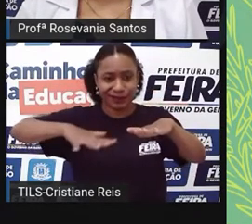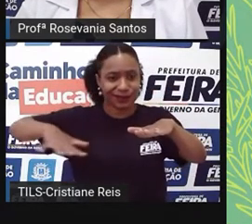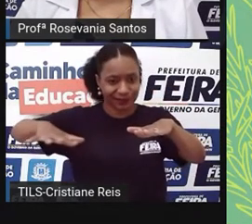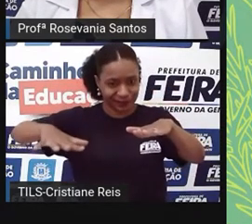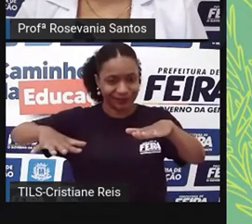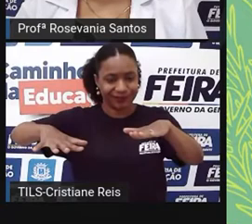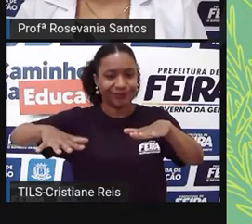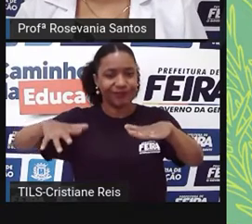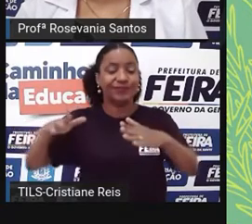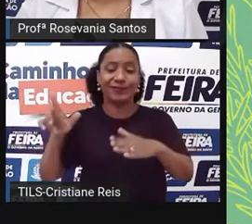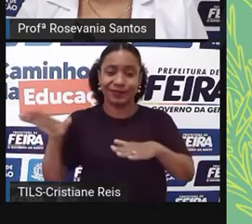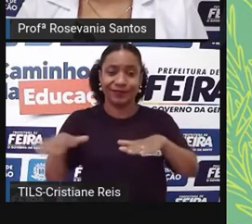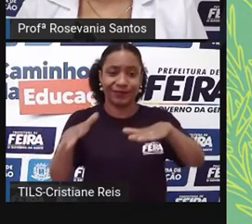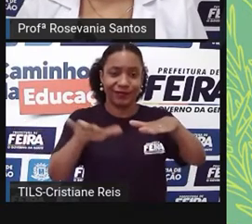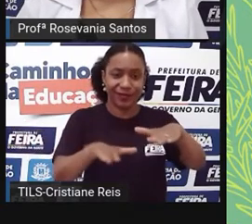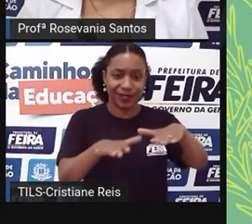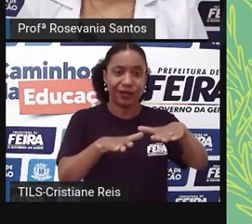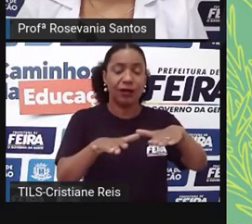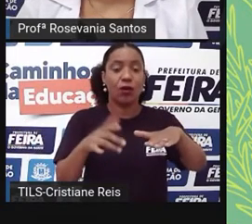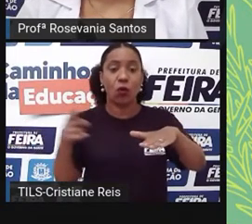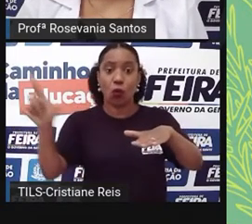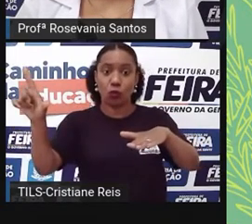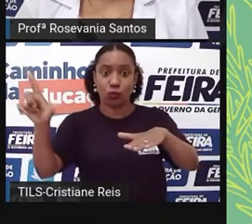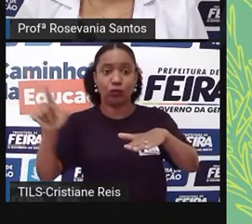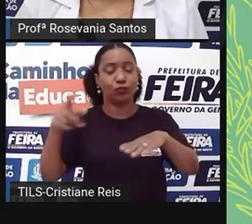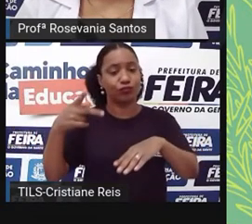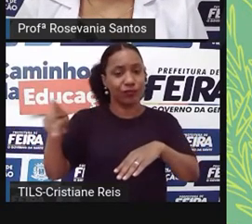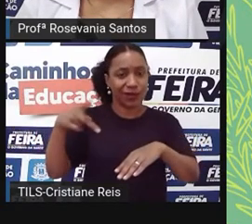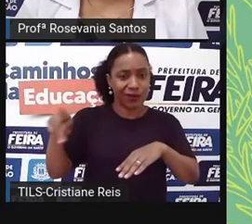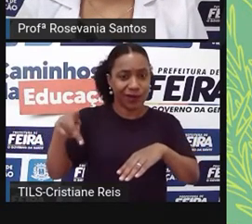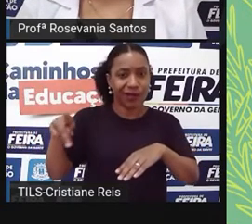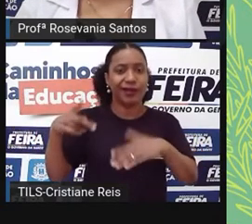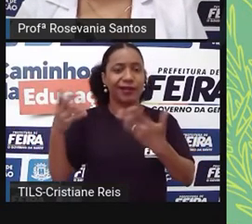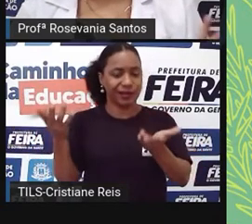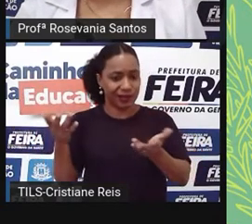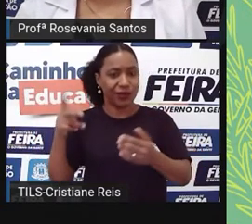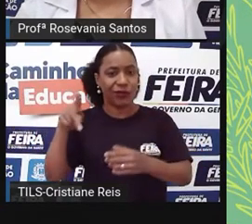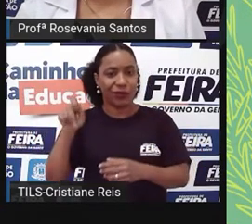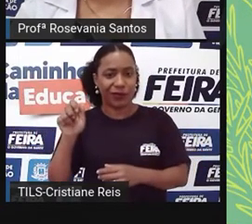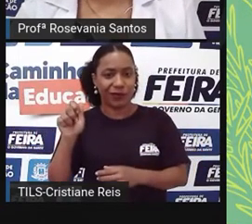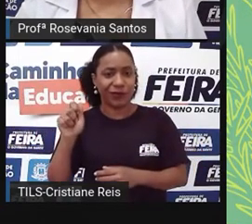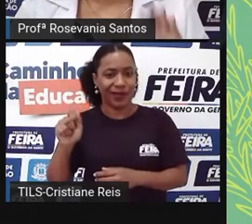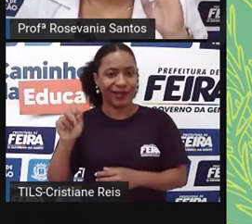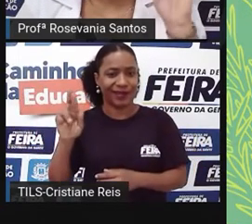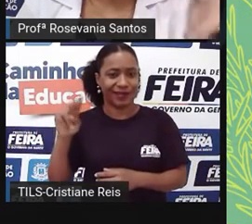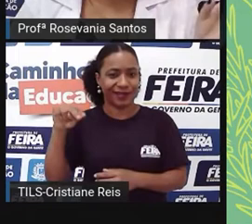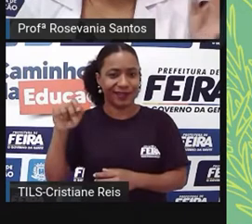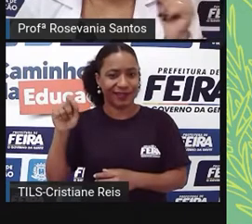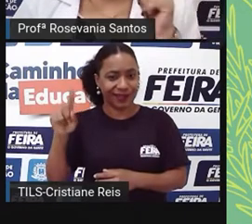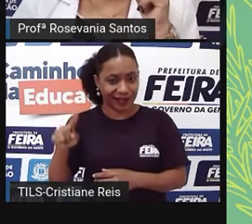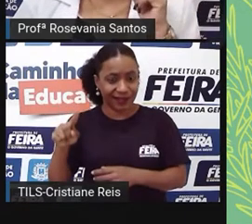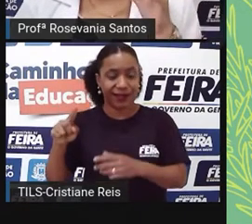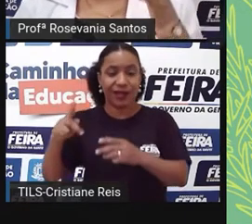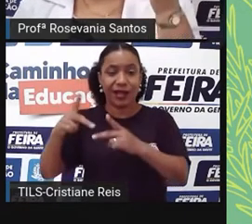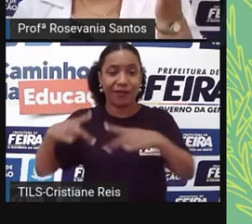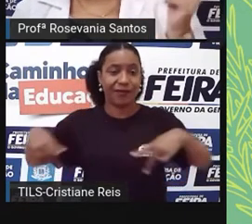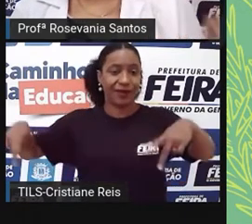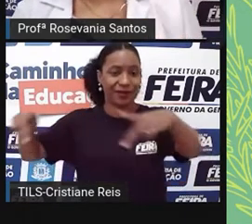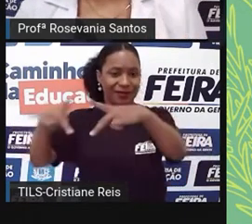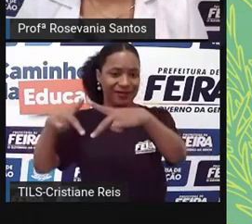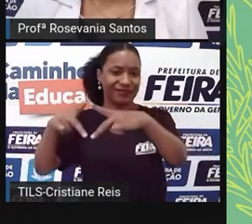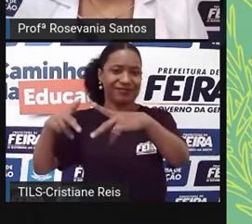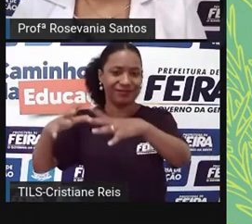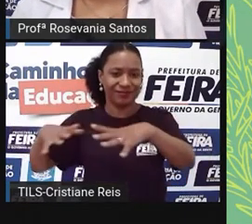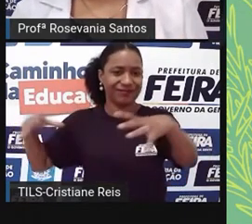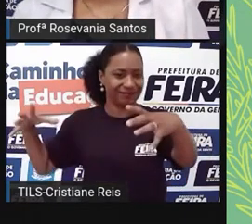daqui do território brasileiro, que é o Paraguai, o Uruguai e Paraná, que aí vão se juntar e formar a Bacia Platina. Mas isso são para vocês